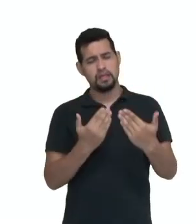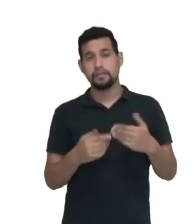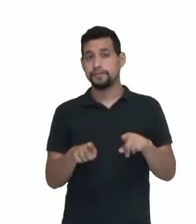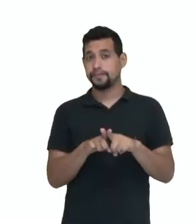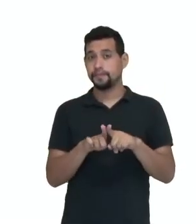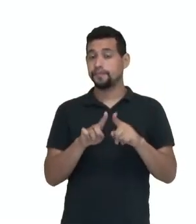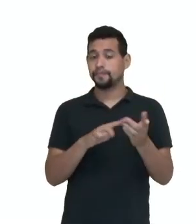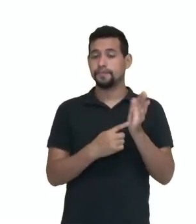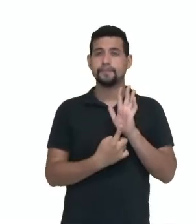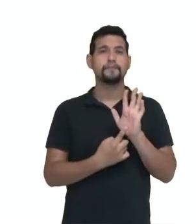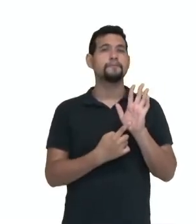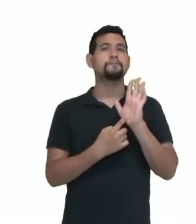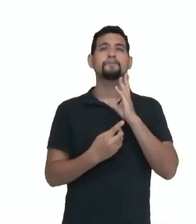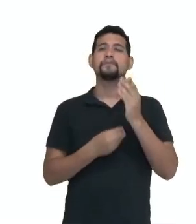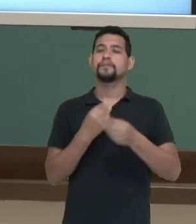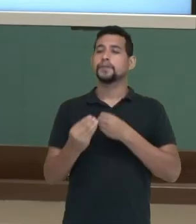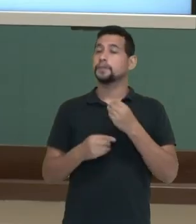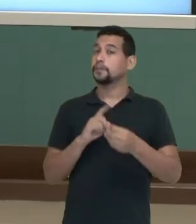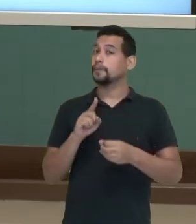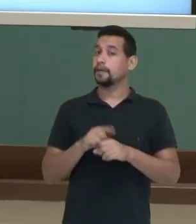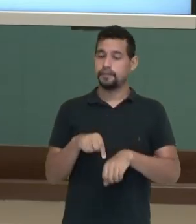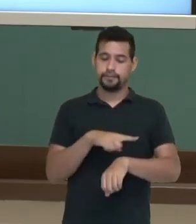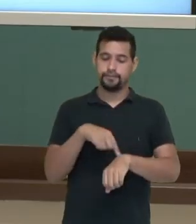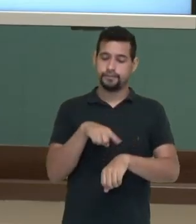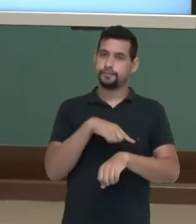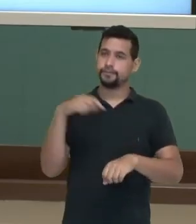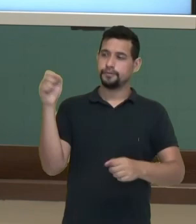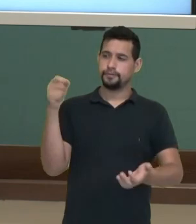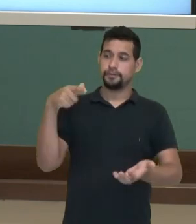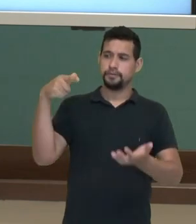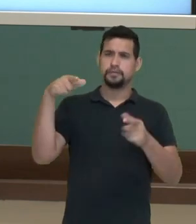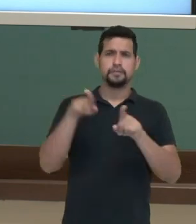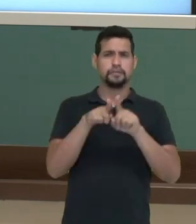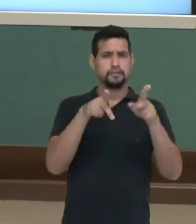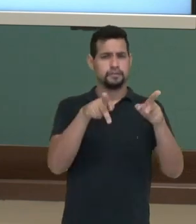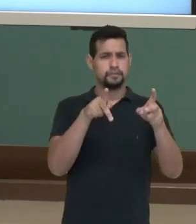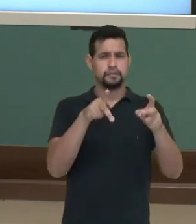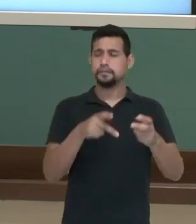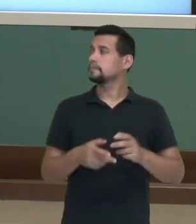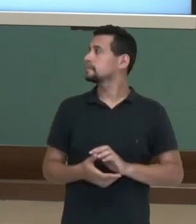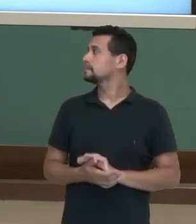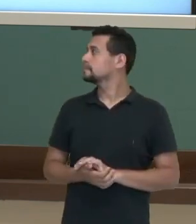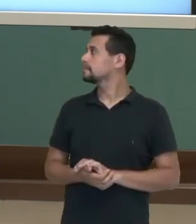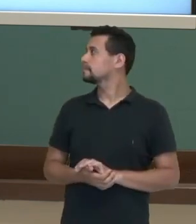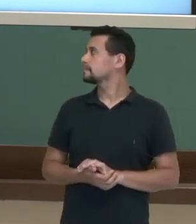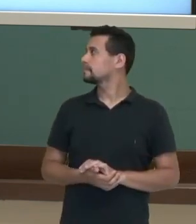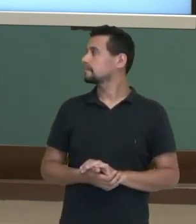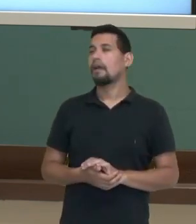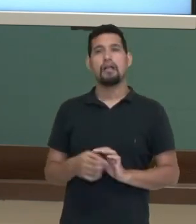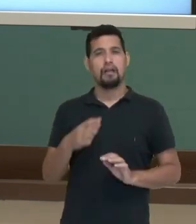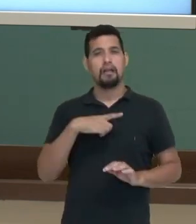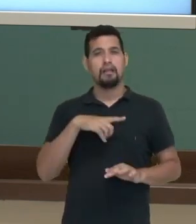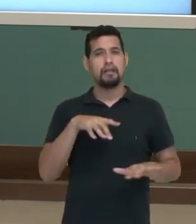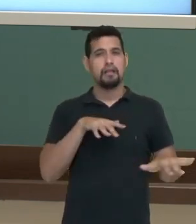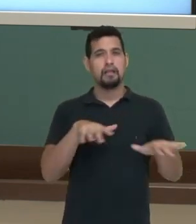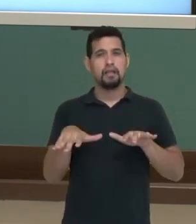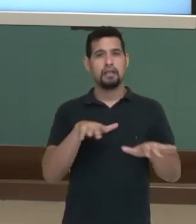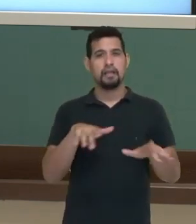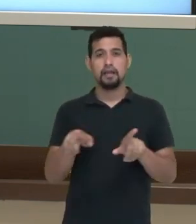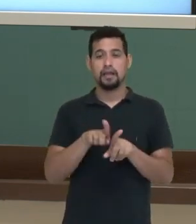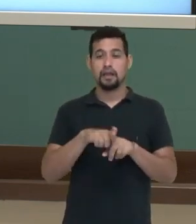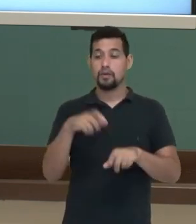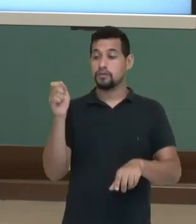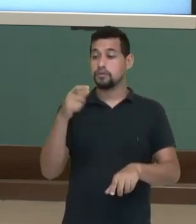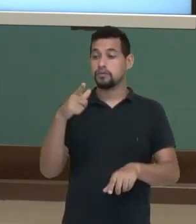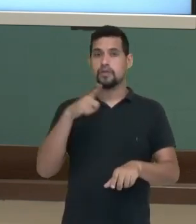animação o funcionamento do relógio de sol. Repare bem na sombra. Como ela se movimenta, conforme o sol